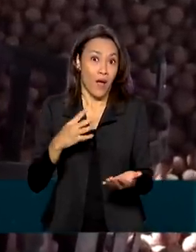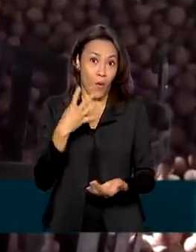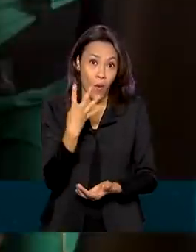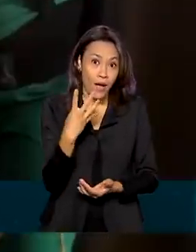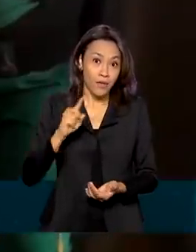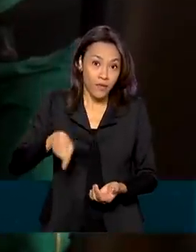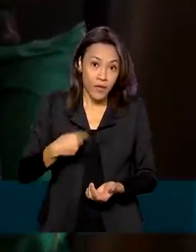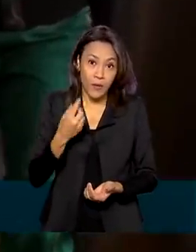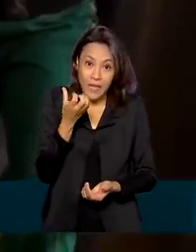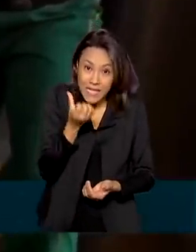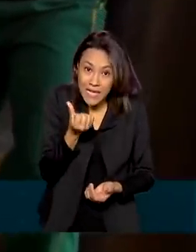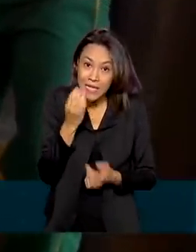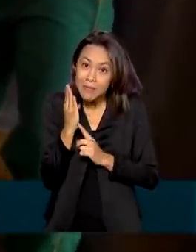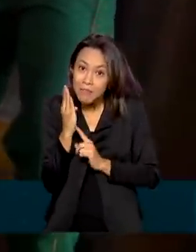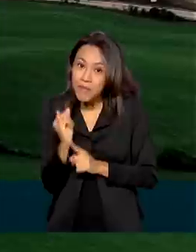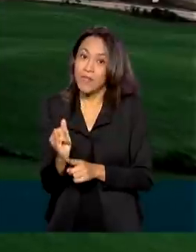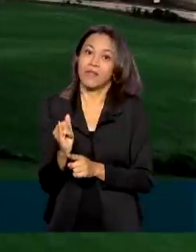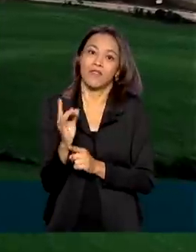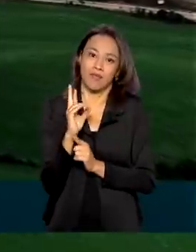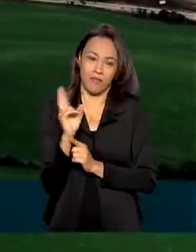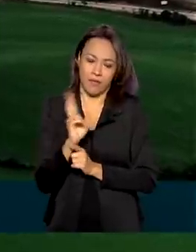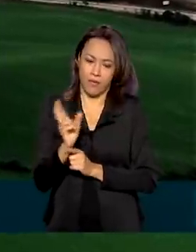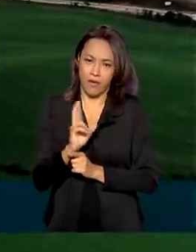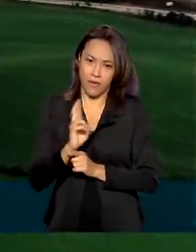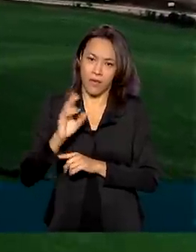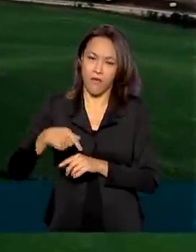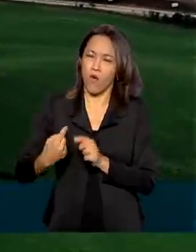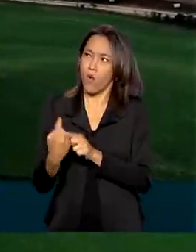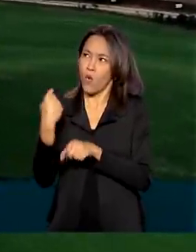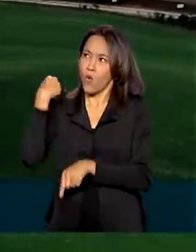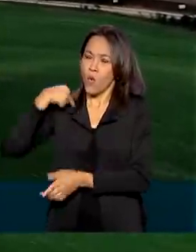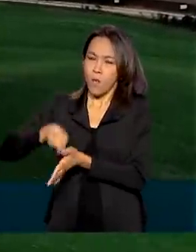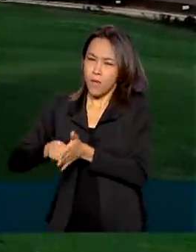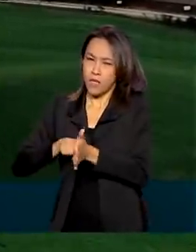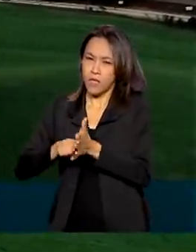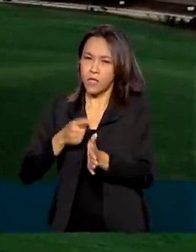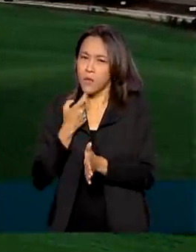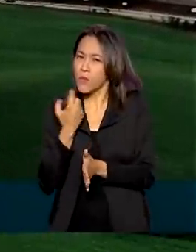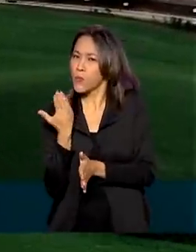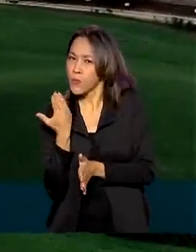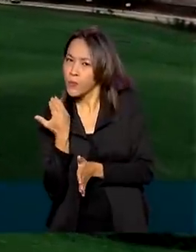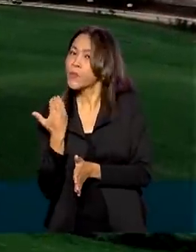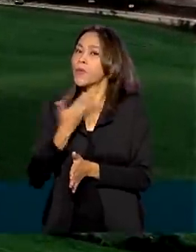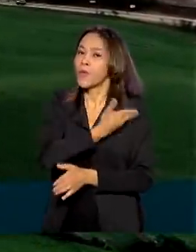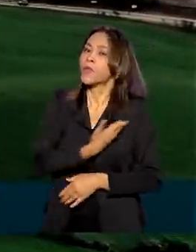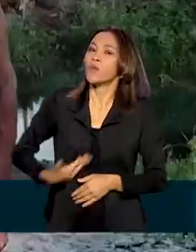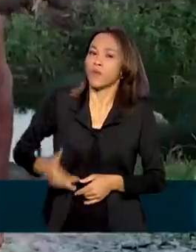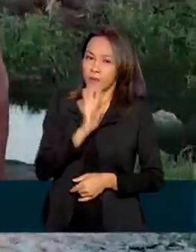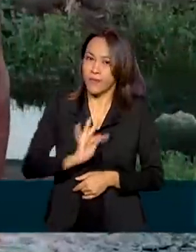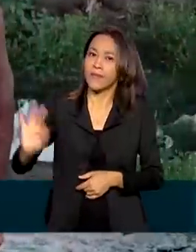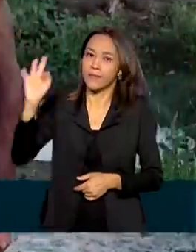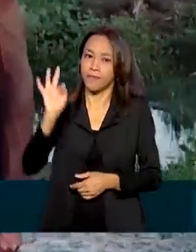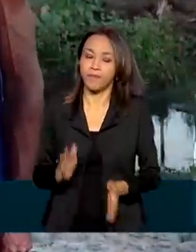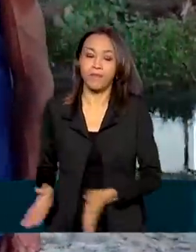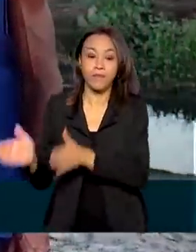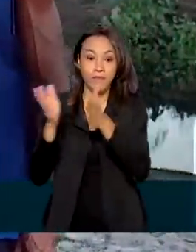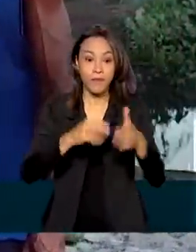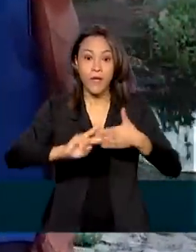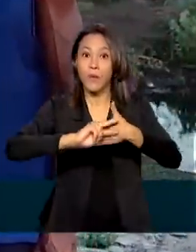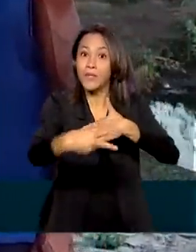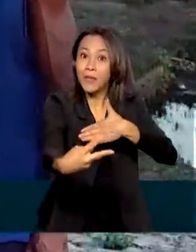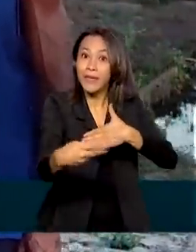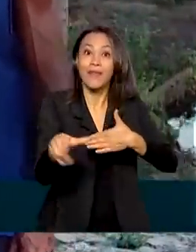,6 bilhões de reais, segundo o levantamento mais recente do governo federal. Resultado